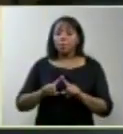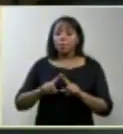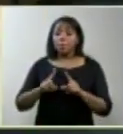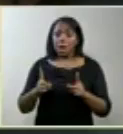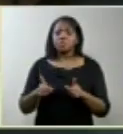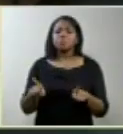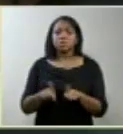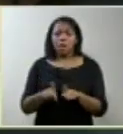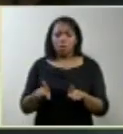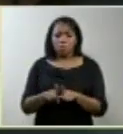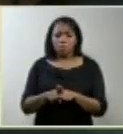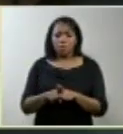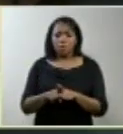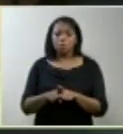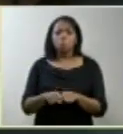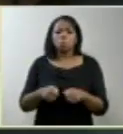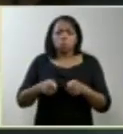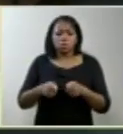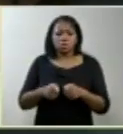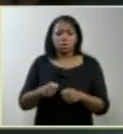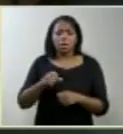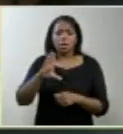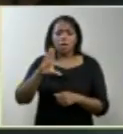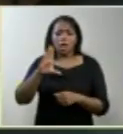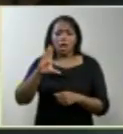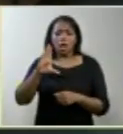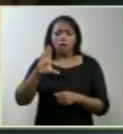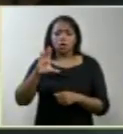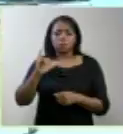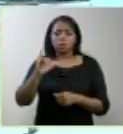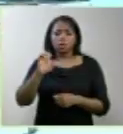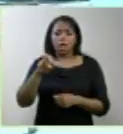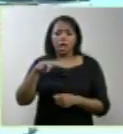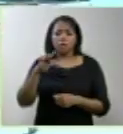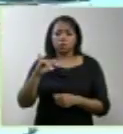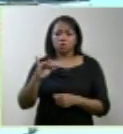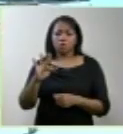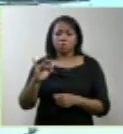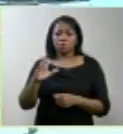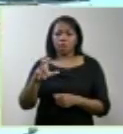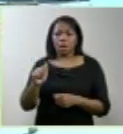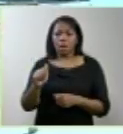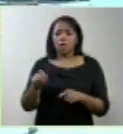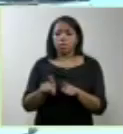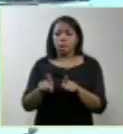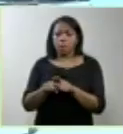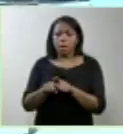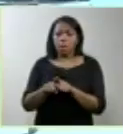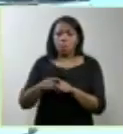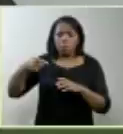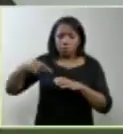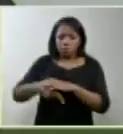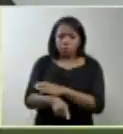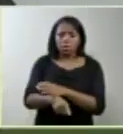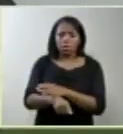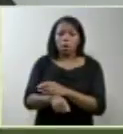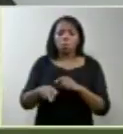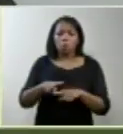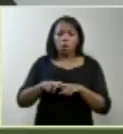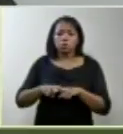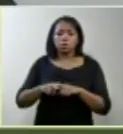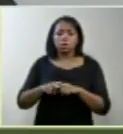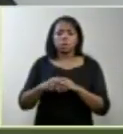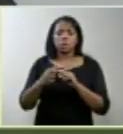posição de prudência científica ante a inexistência de profundidade nos estudos sobre essa matéria